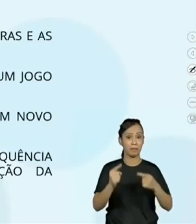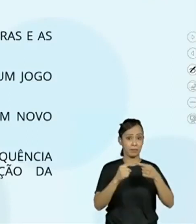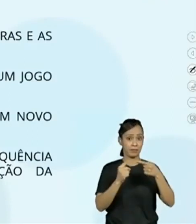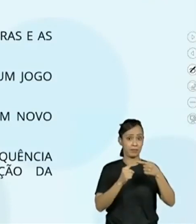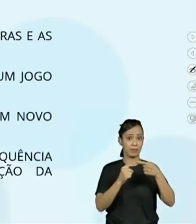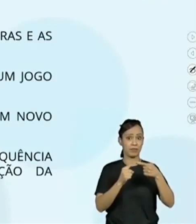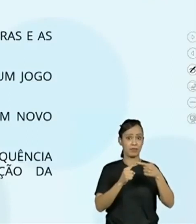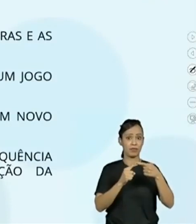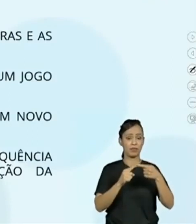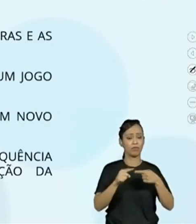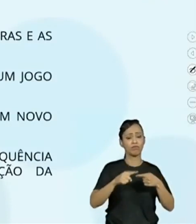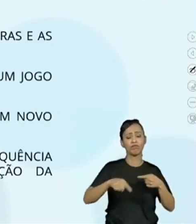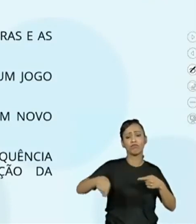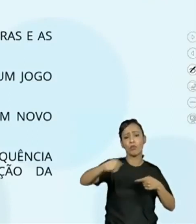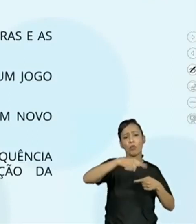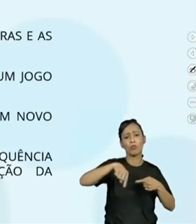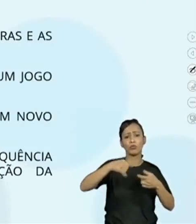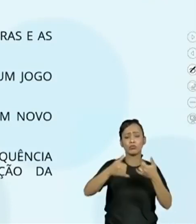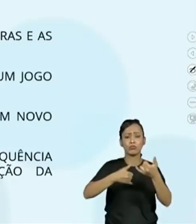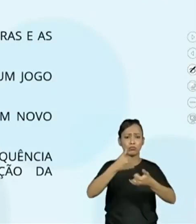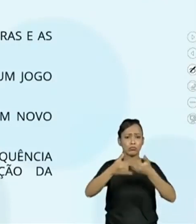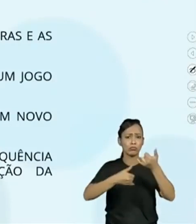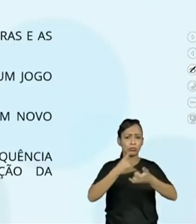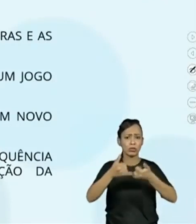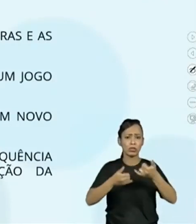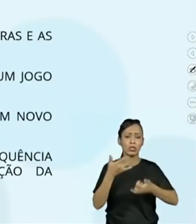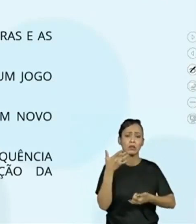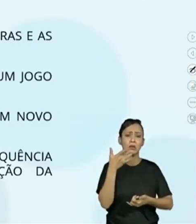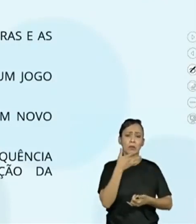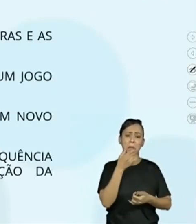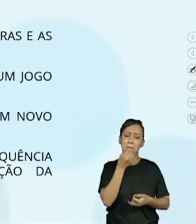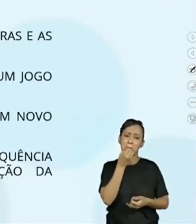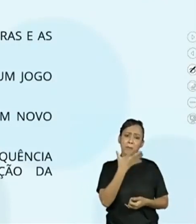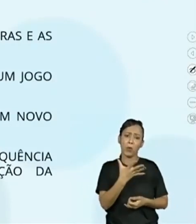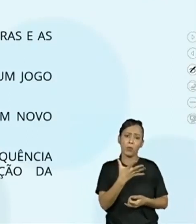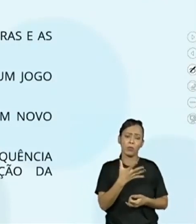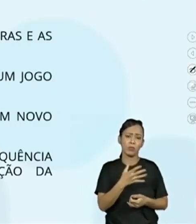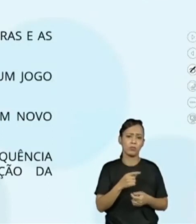participar de um jogo ou aprovar uma comida saborosa?